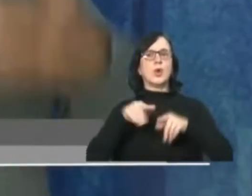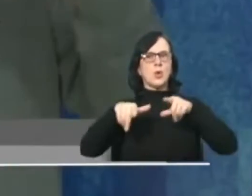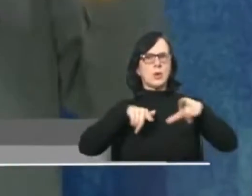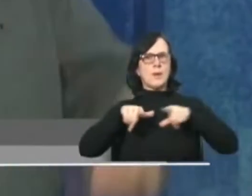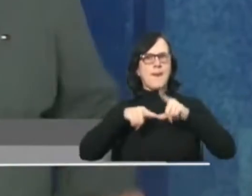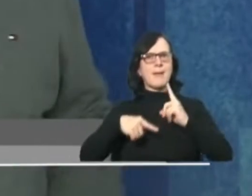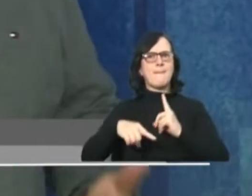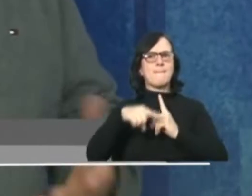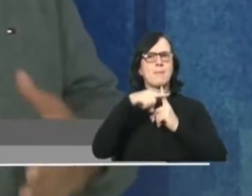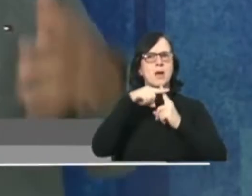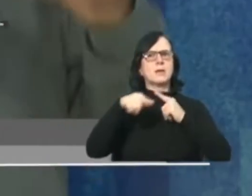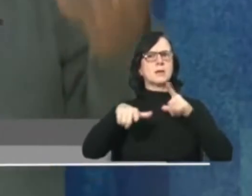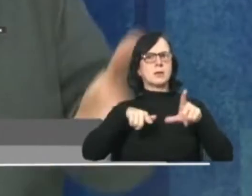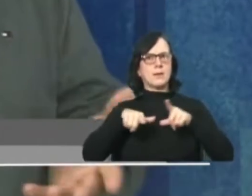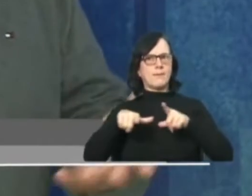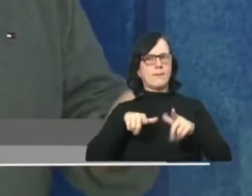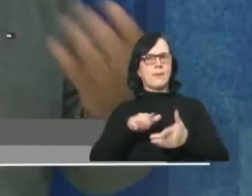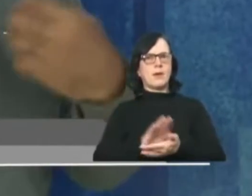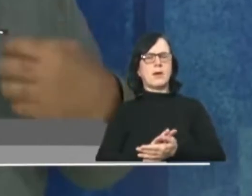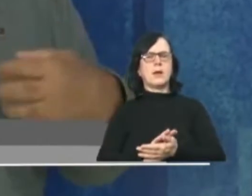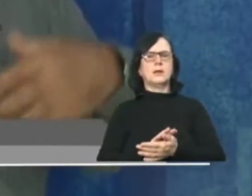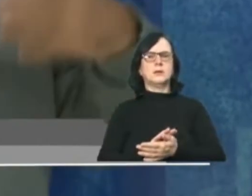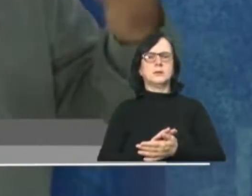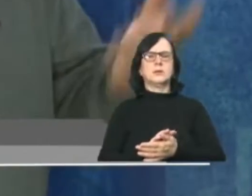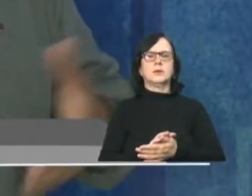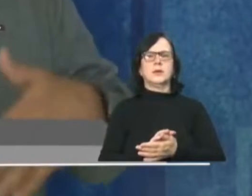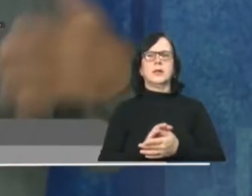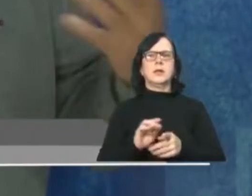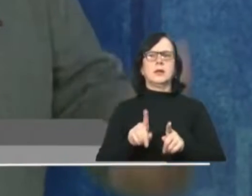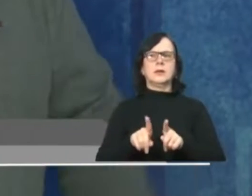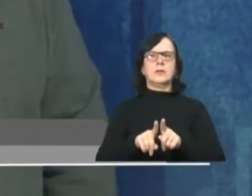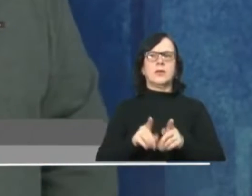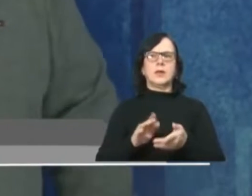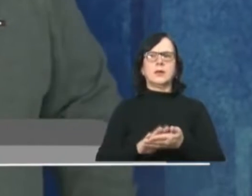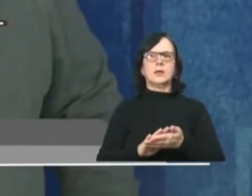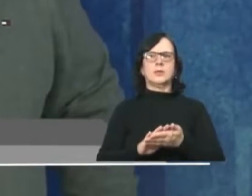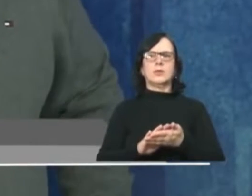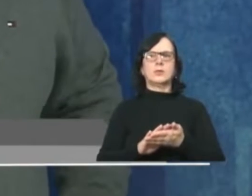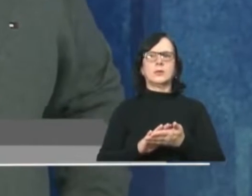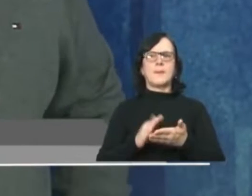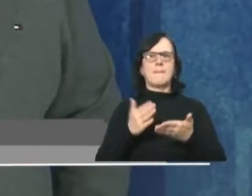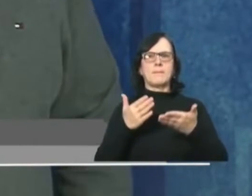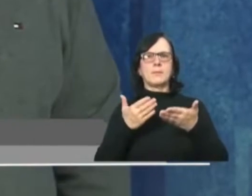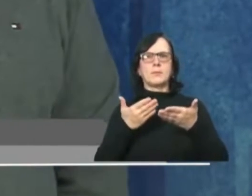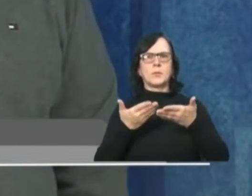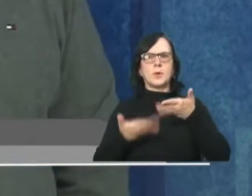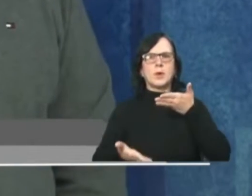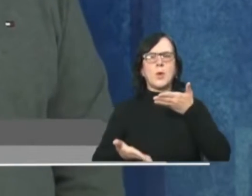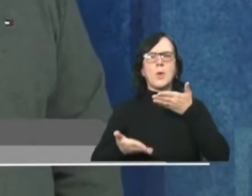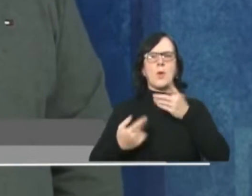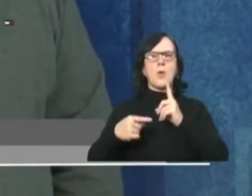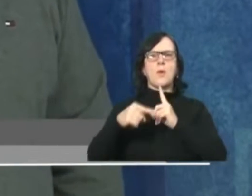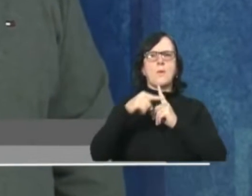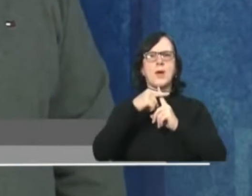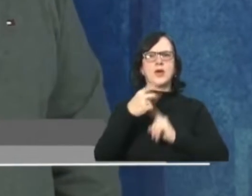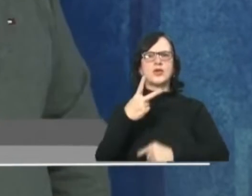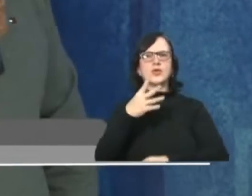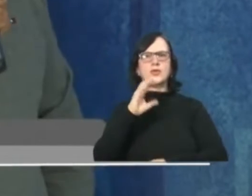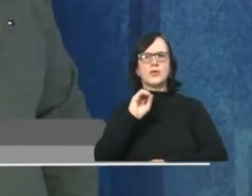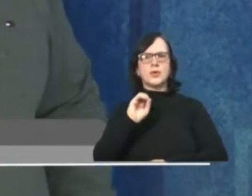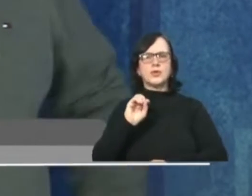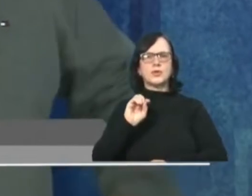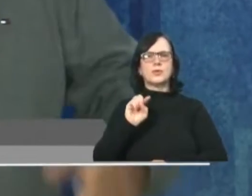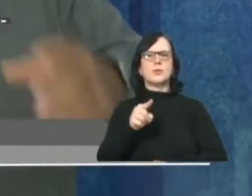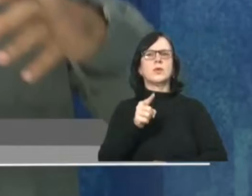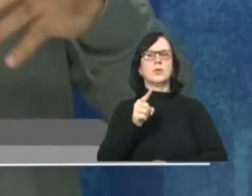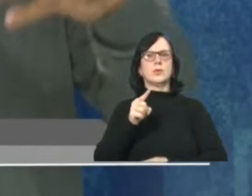gerar mais emprego, mais renda. Nosso polo tem caído, perdeu aí mais de 20 mil trabalhadores. Então é a nossa